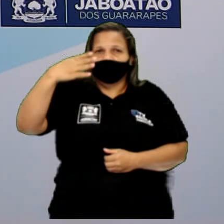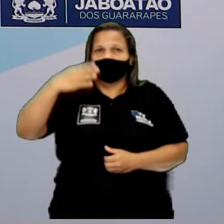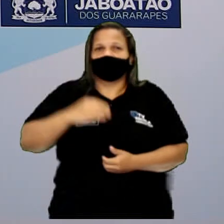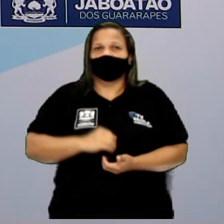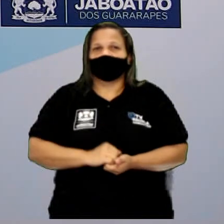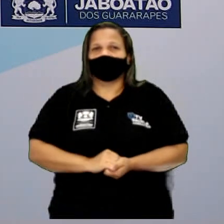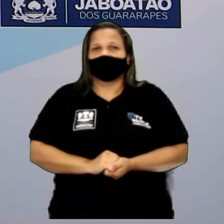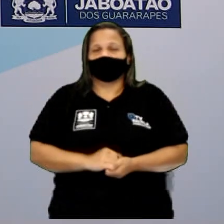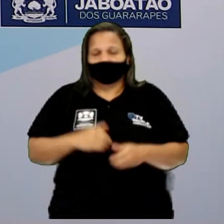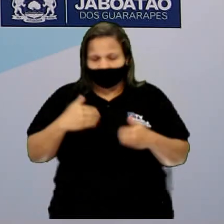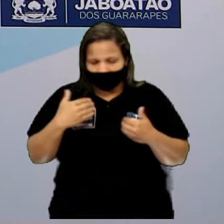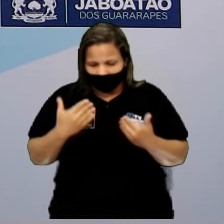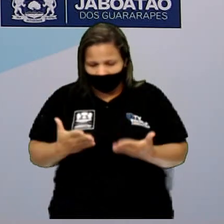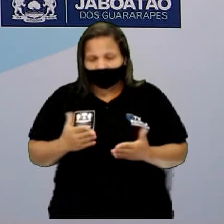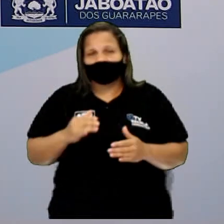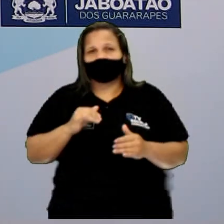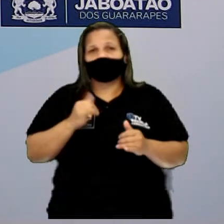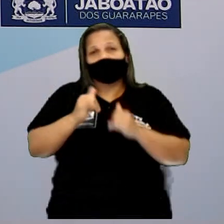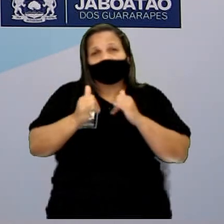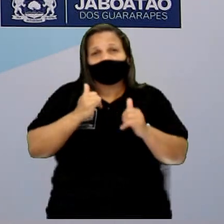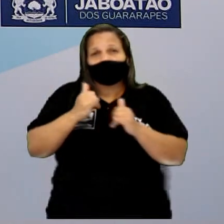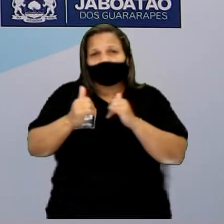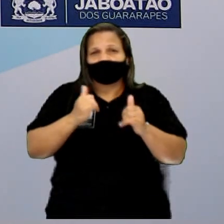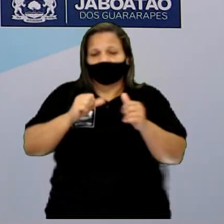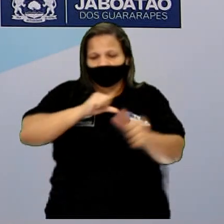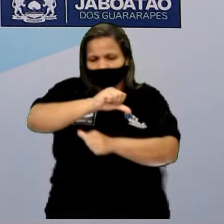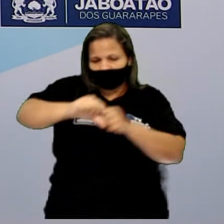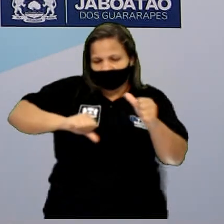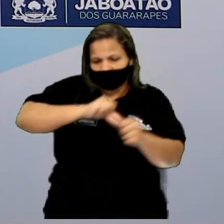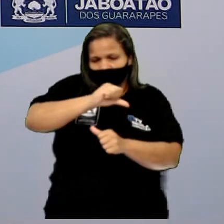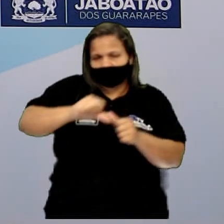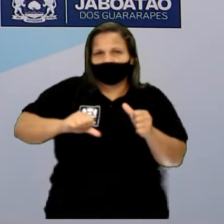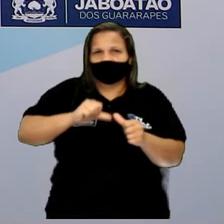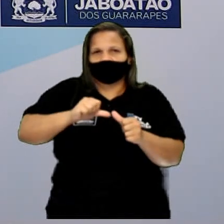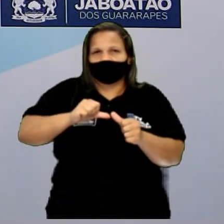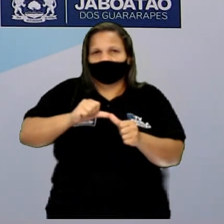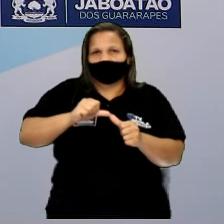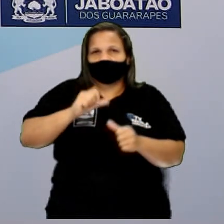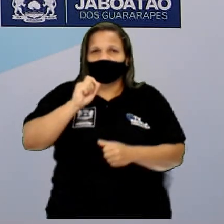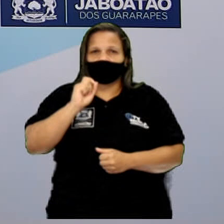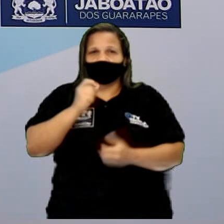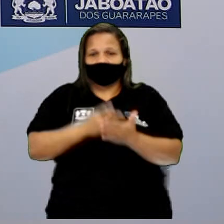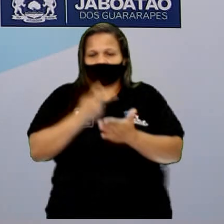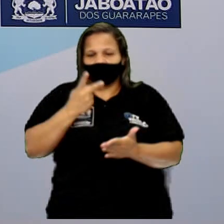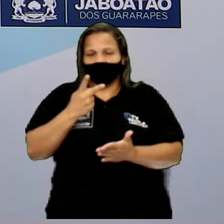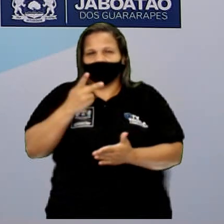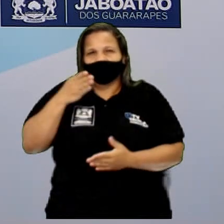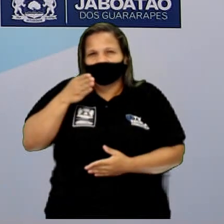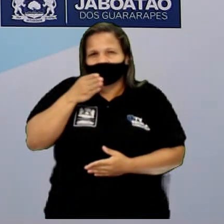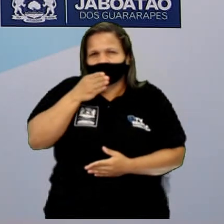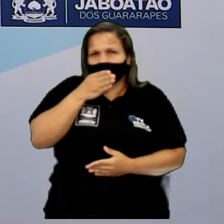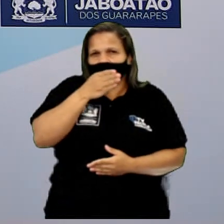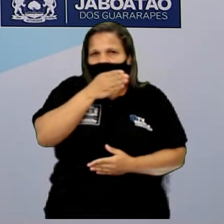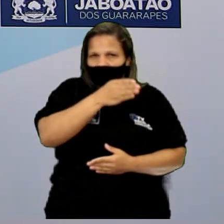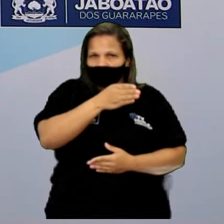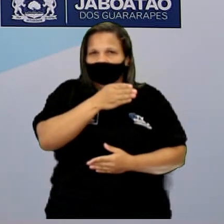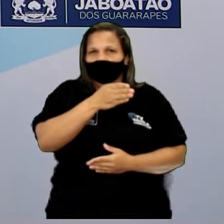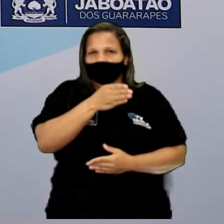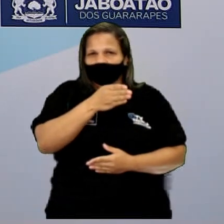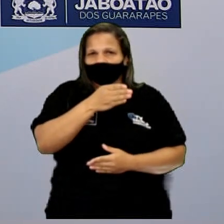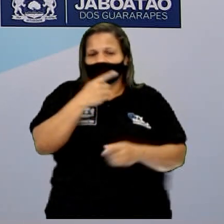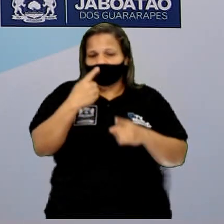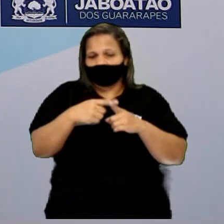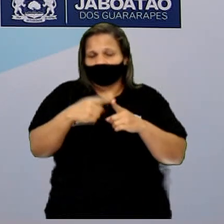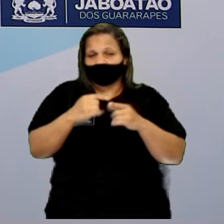energia elétrica se transforma em calor. Na verdade, parte dessa energia está sendo perdida em forma de